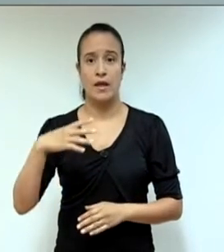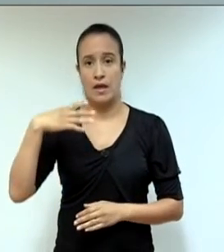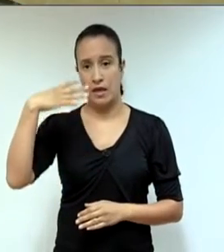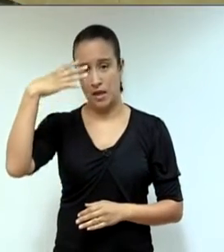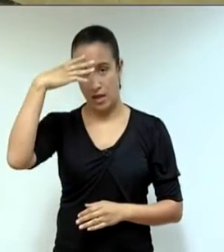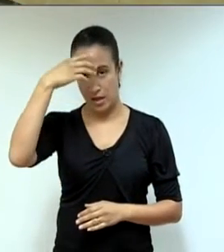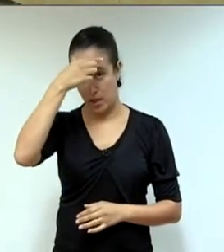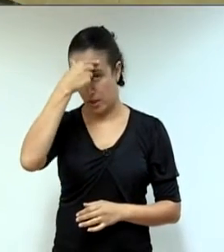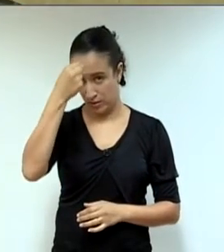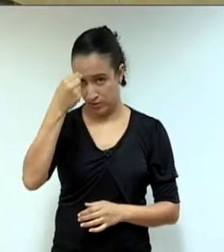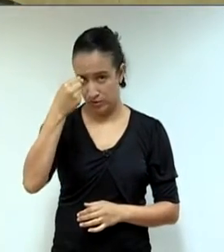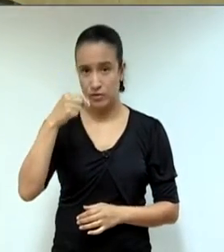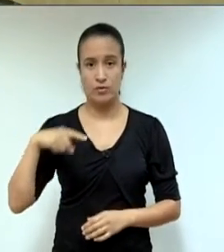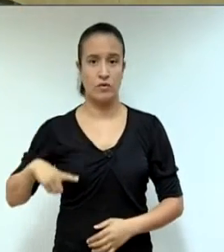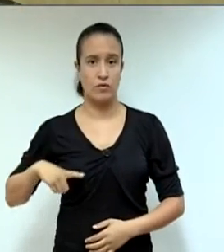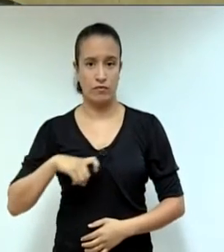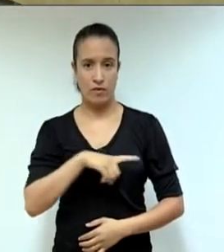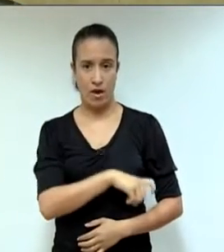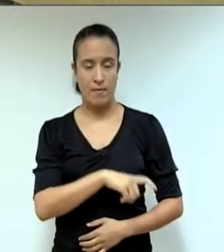Ducaselato.